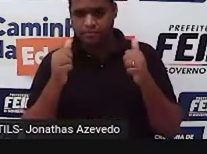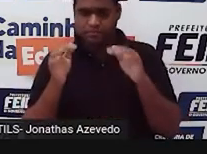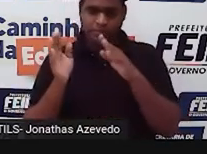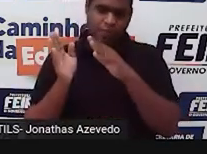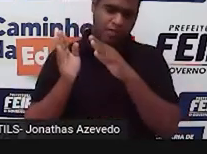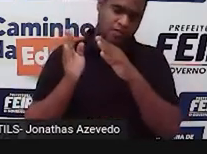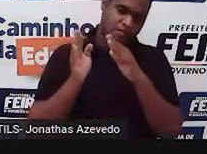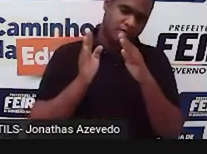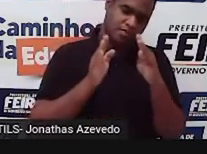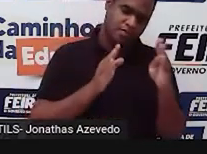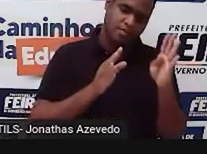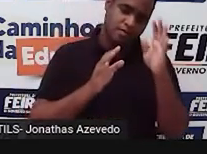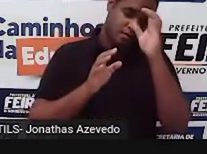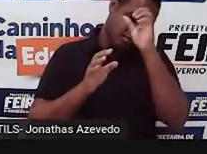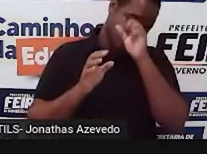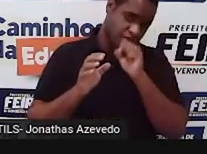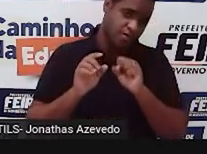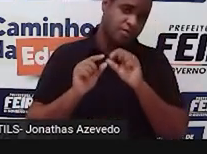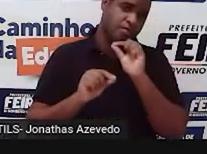o quanto é que você entendeu?